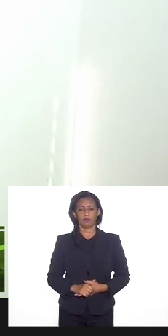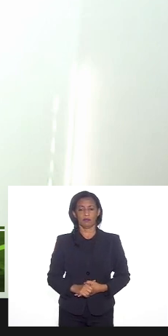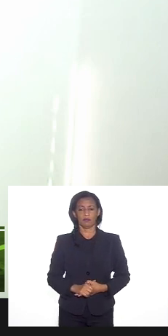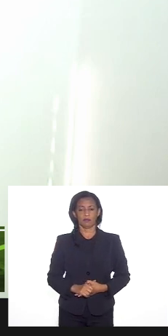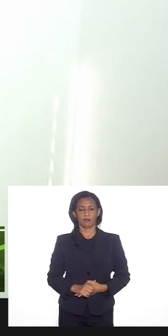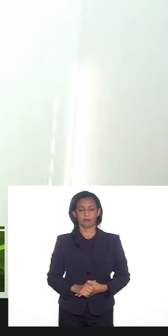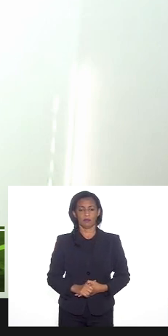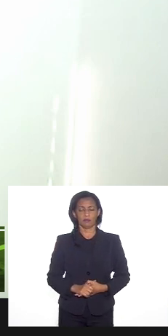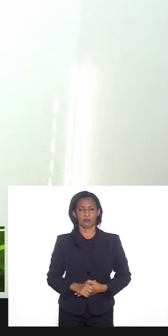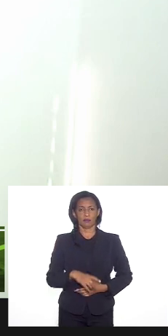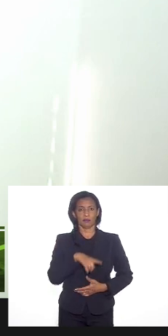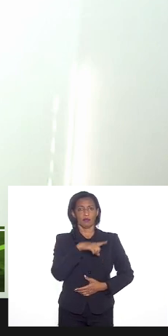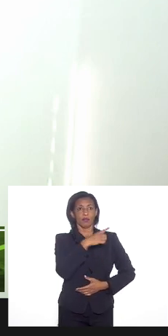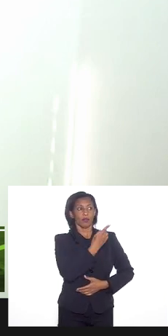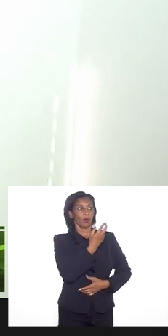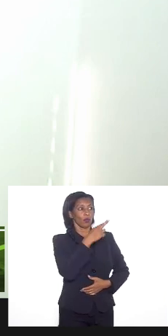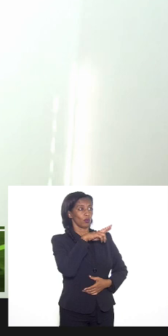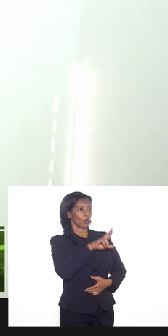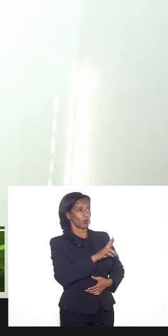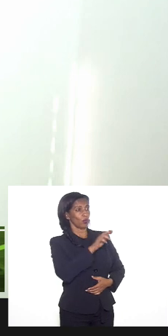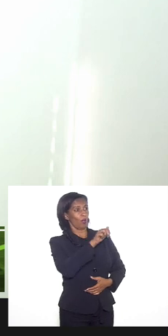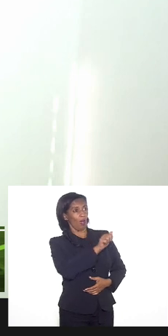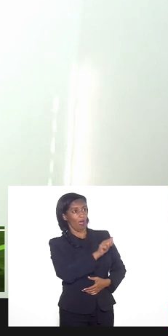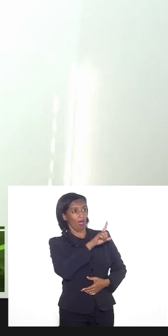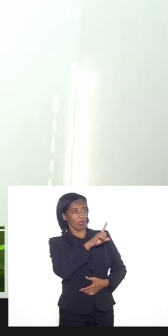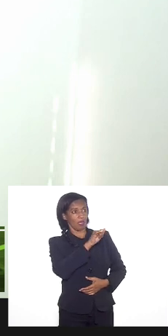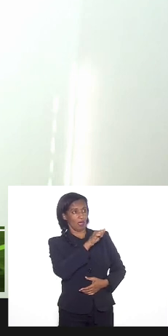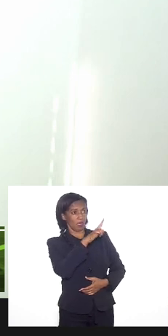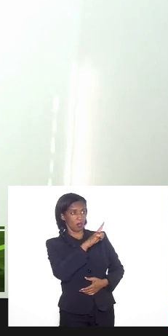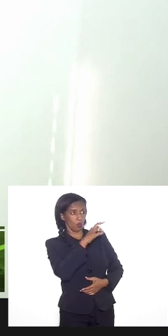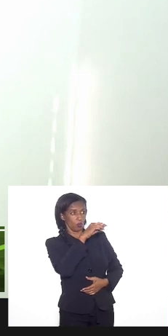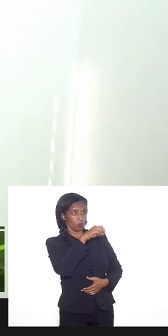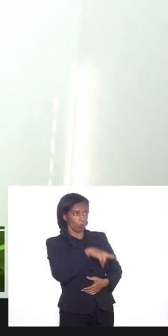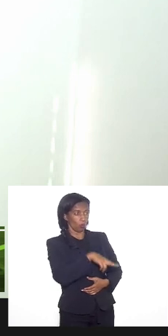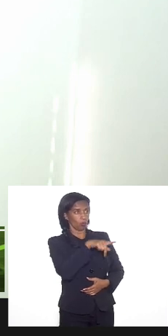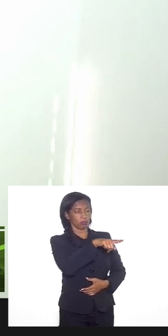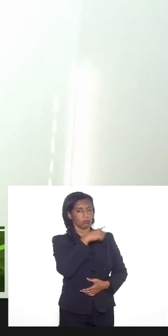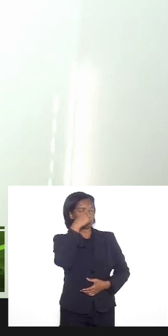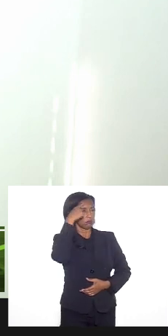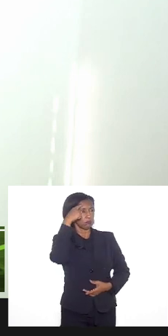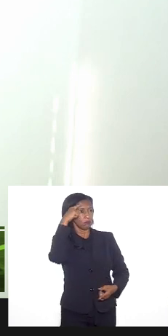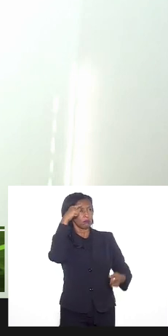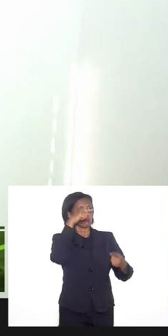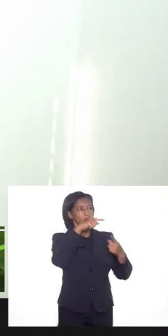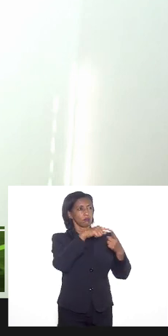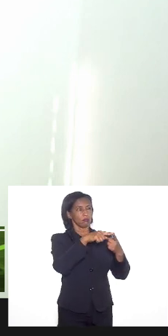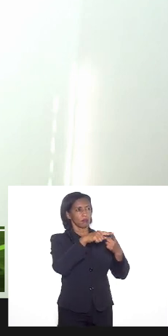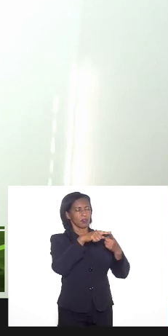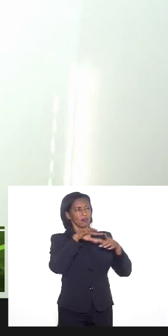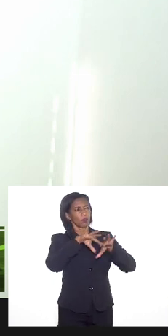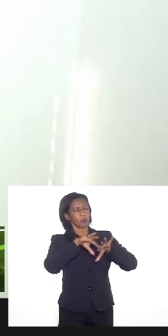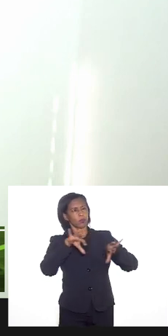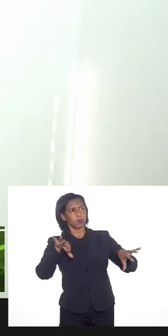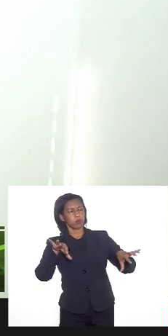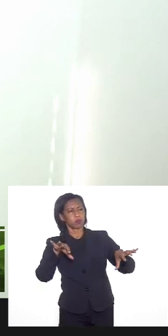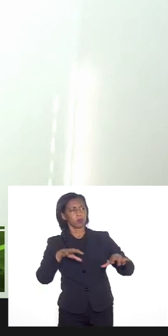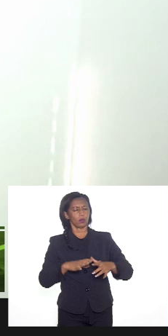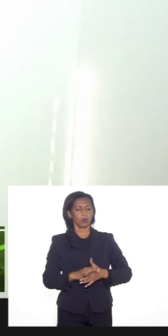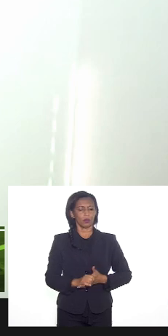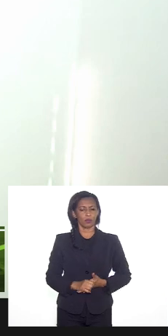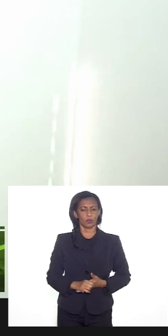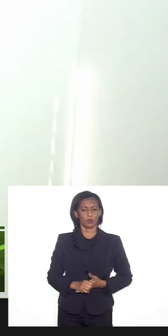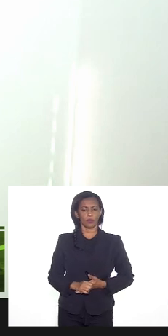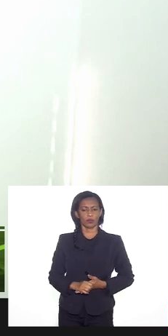pelo doutor Adailto também ainda é essa questão do pensar da descolonização é